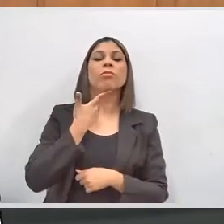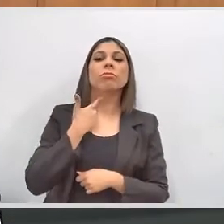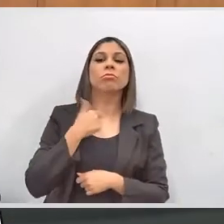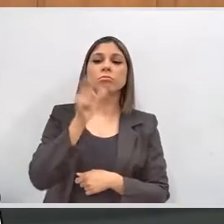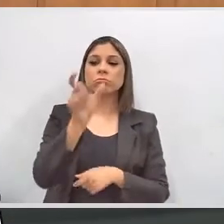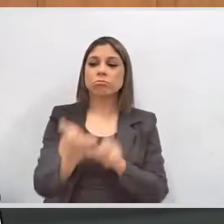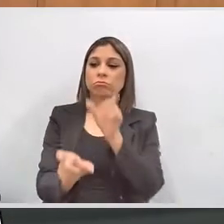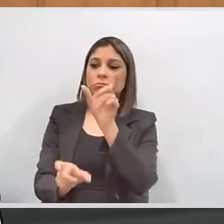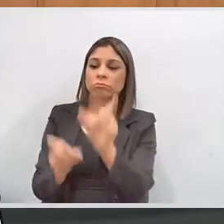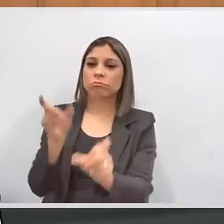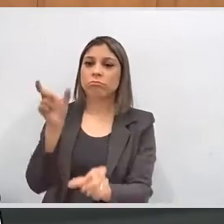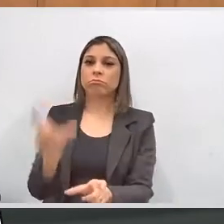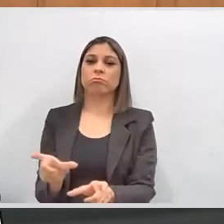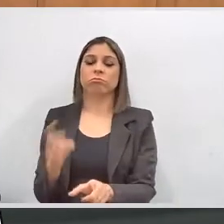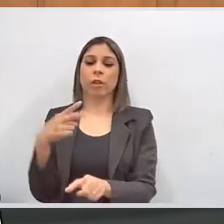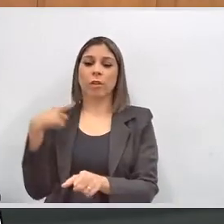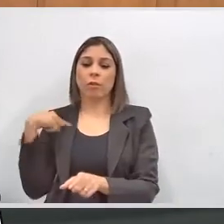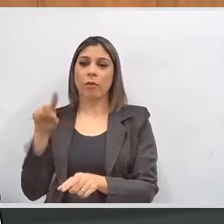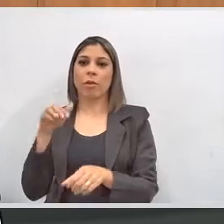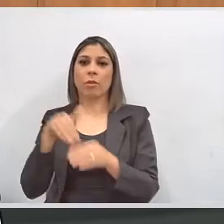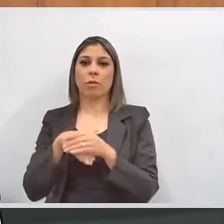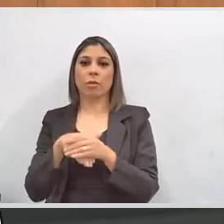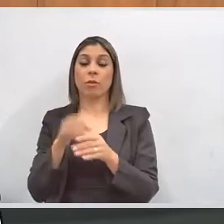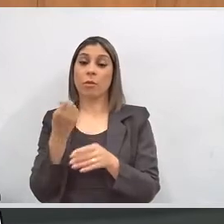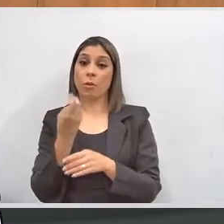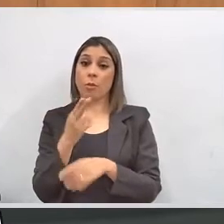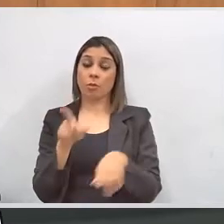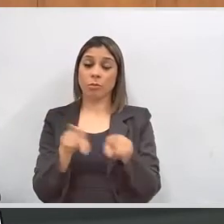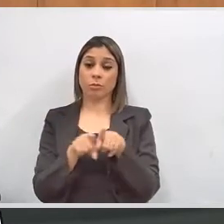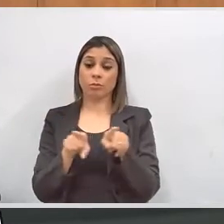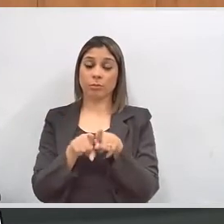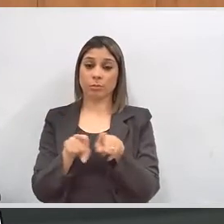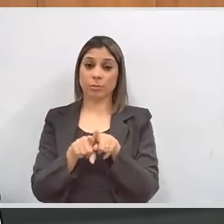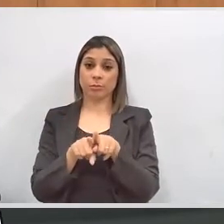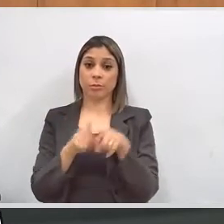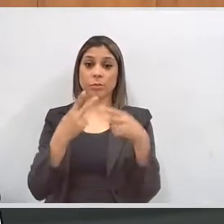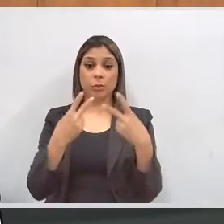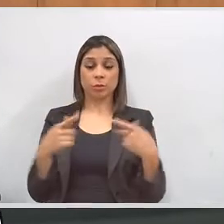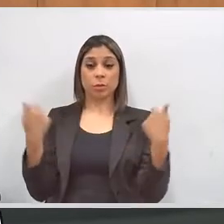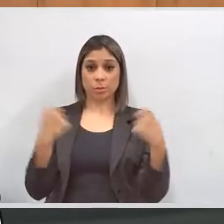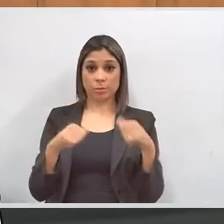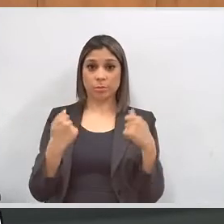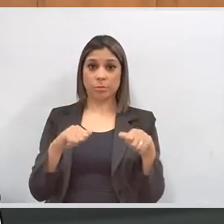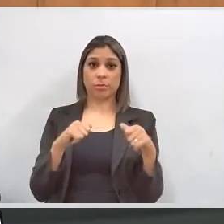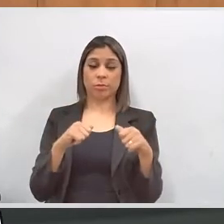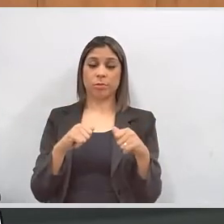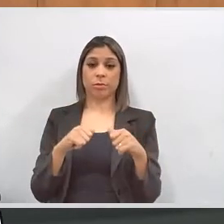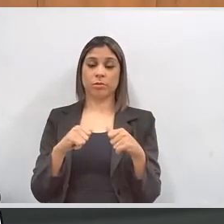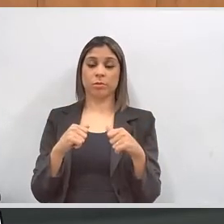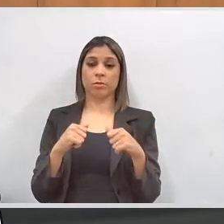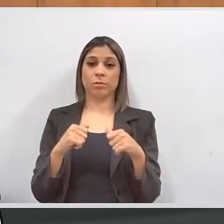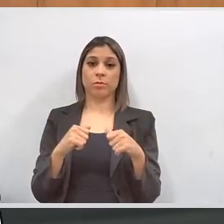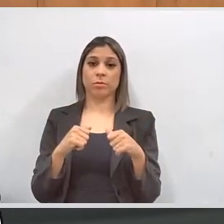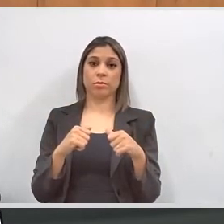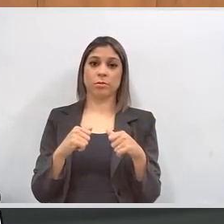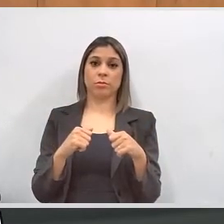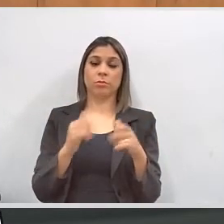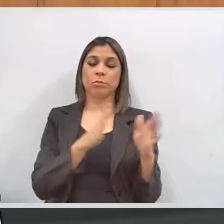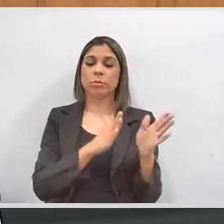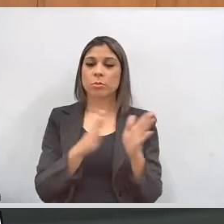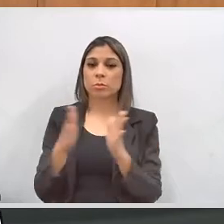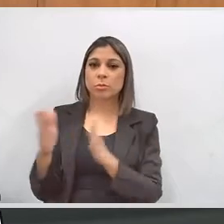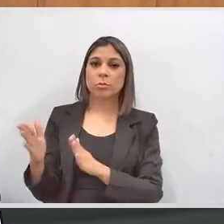eleitor ou mesmo de providências burocráticas, no âmbito da realização do